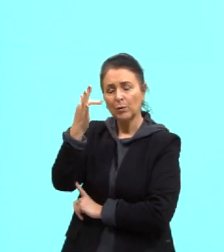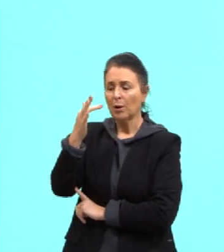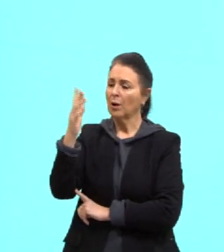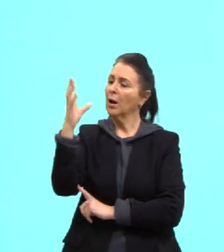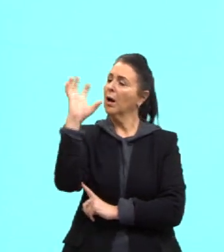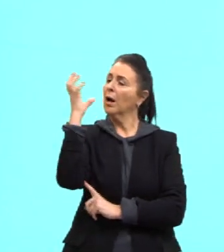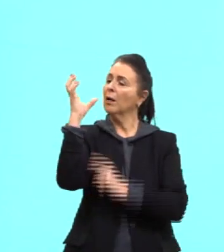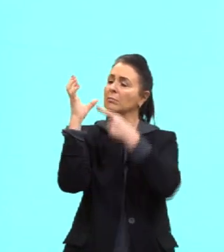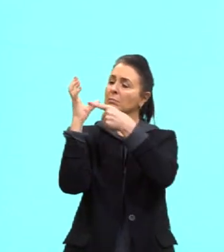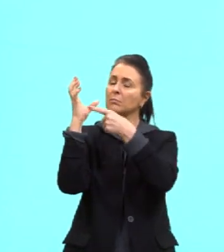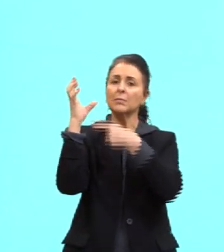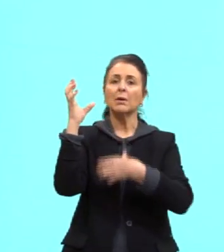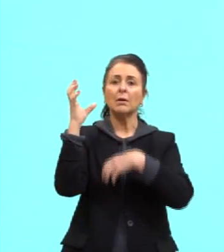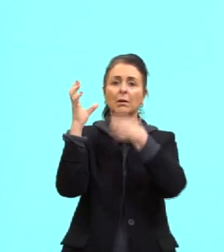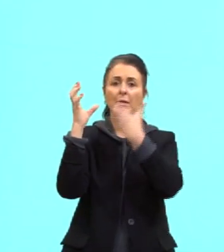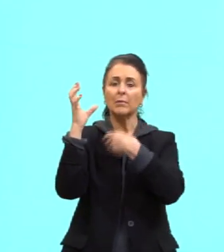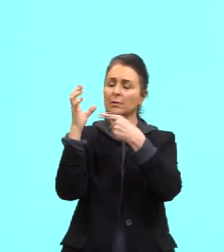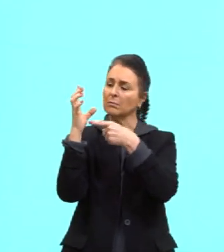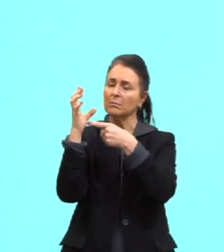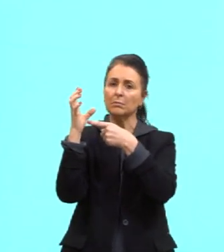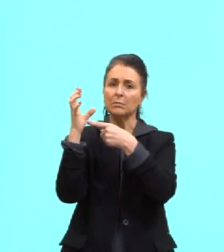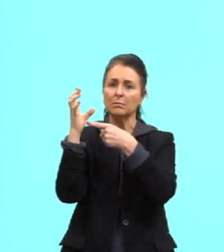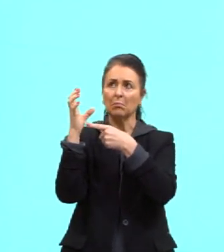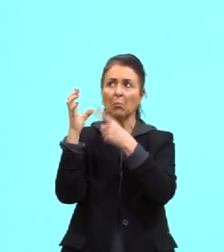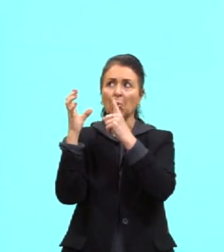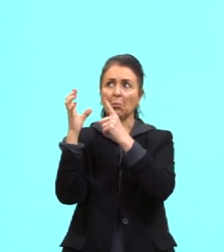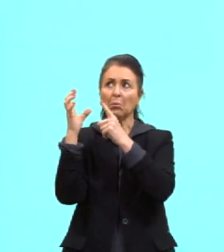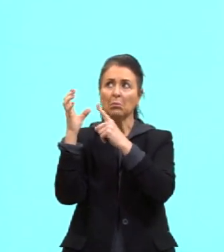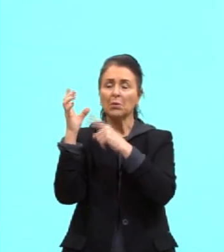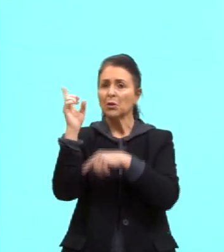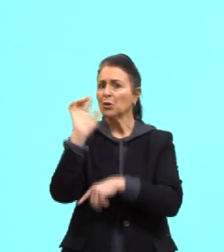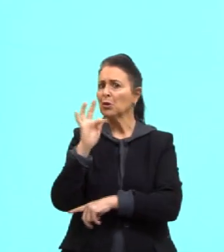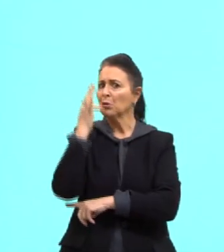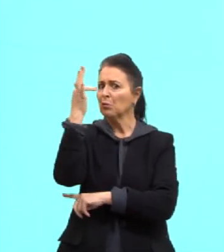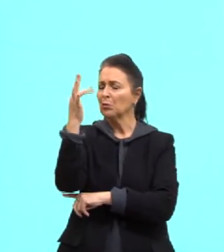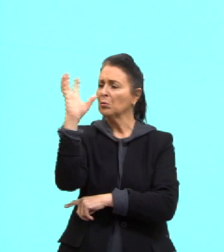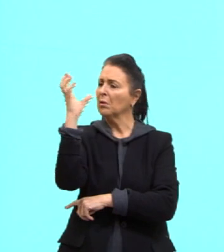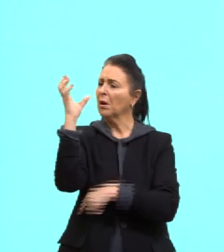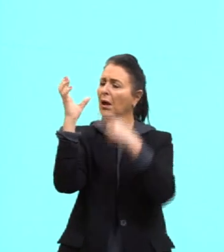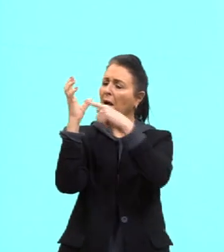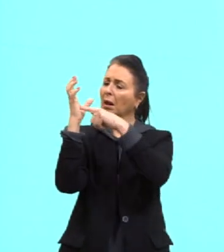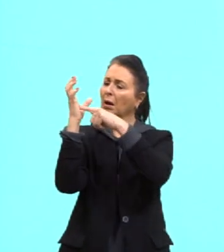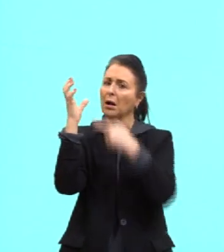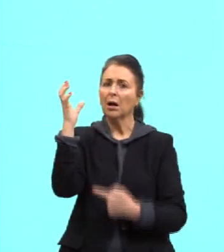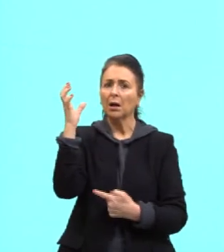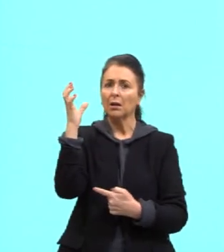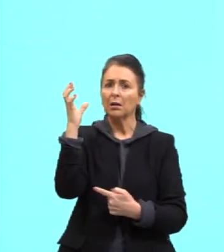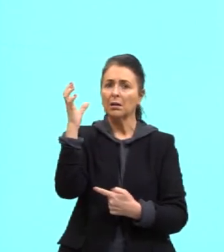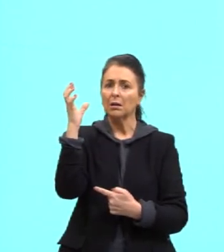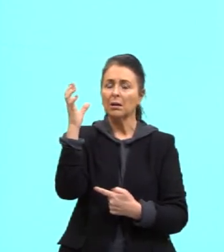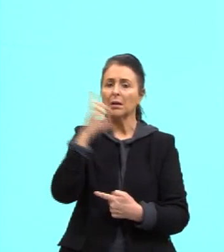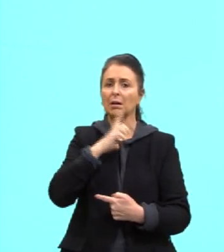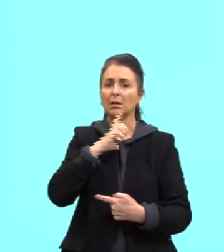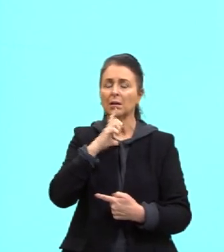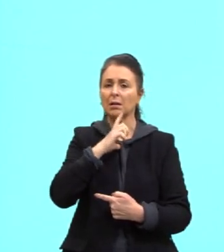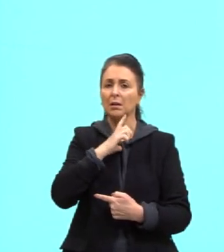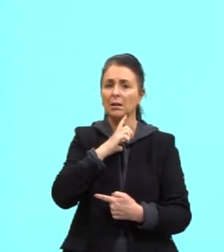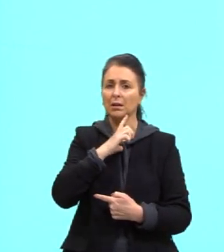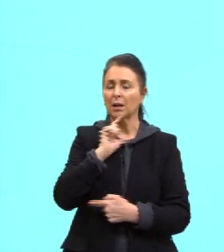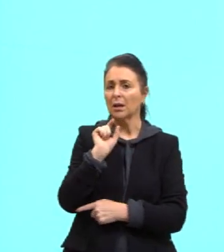aqui, gente? Ela, um dia, vira a cair. Então, esse é o futuro dela. Então, a gente tem uma certa